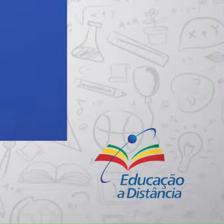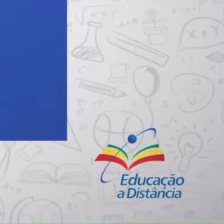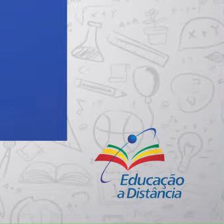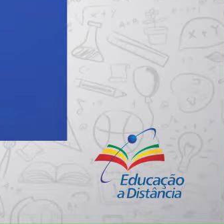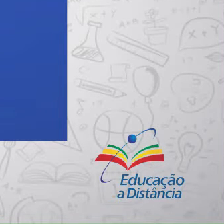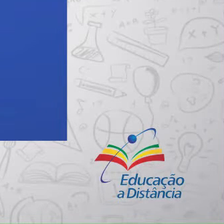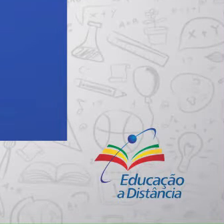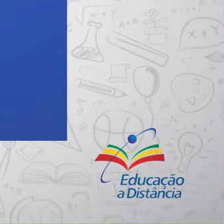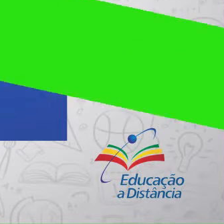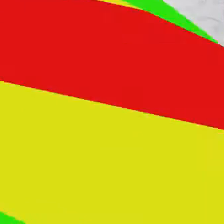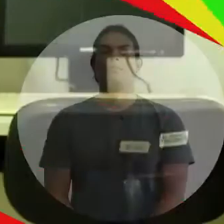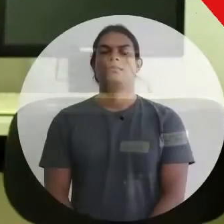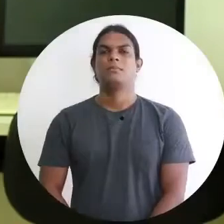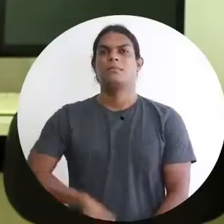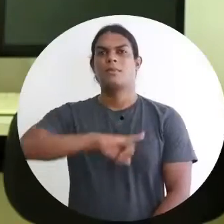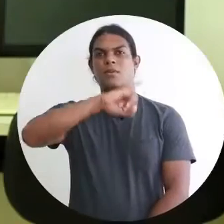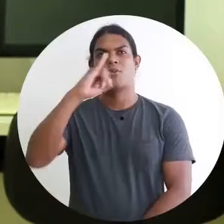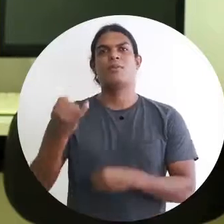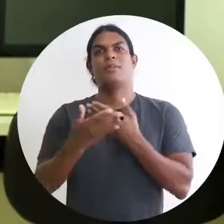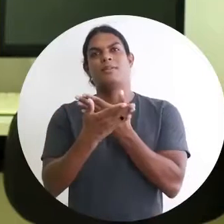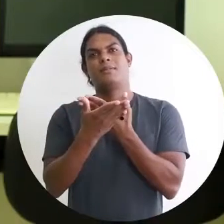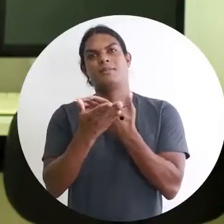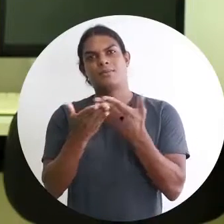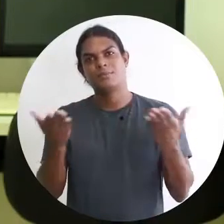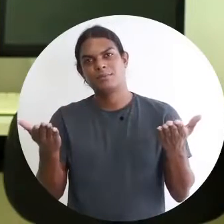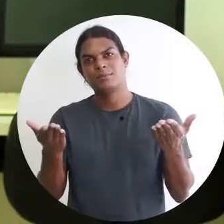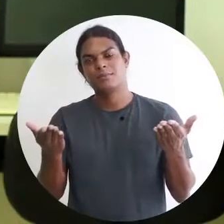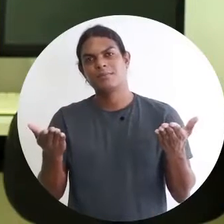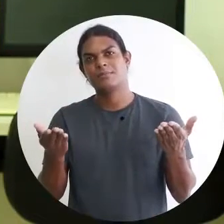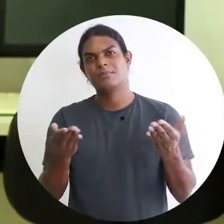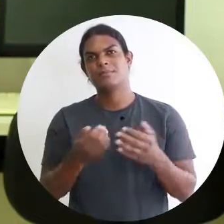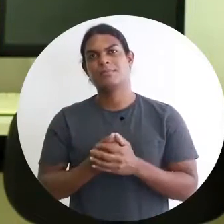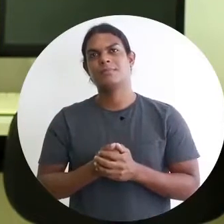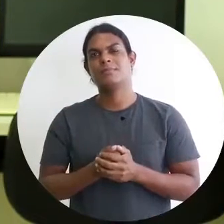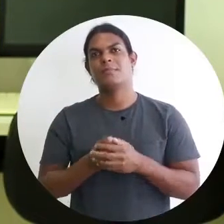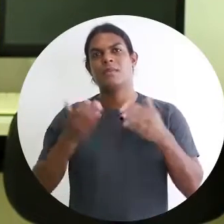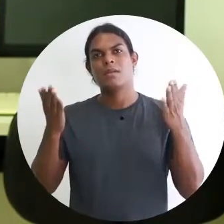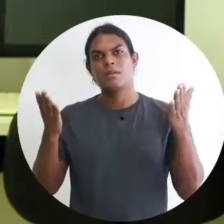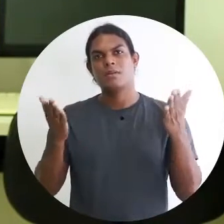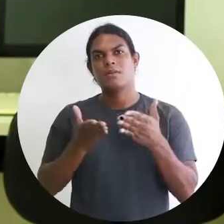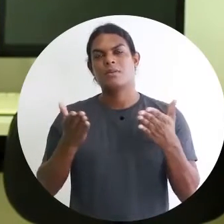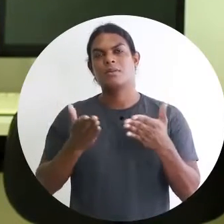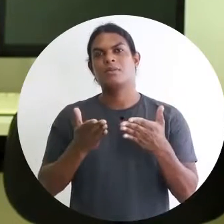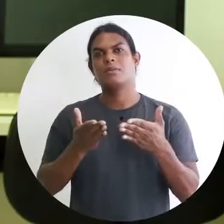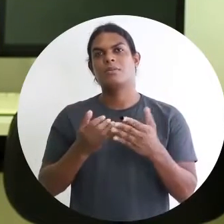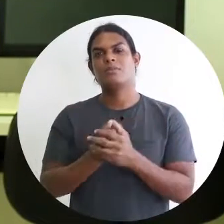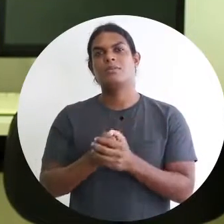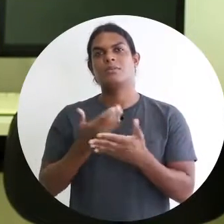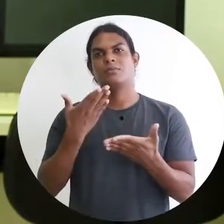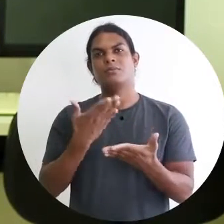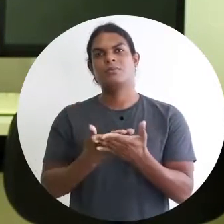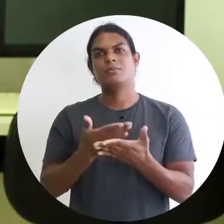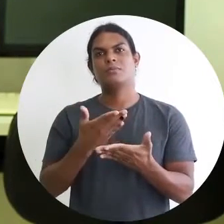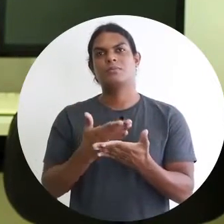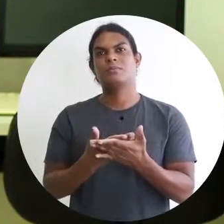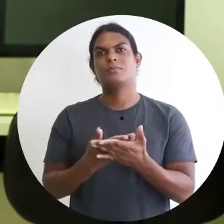necessários. Olá pessoal, agora a gente vai trabalhar a primeira